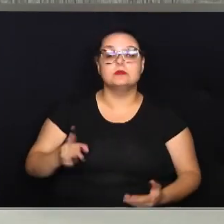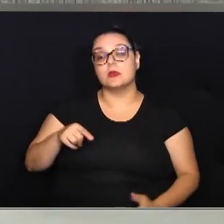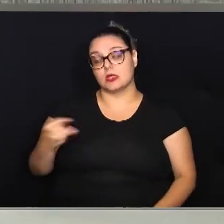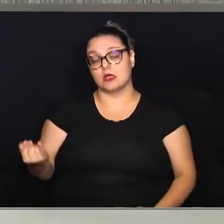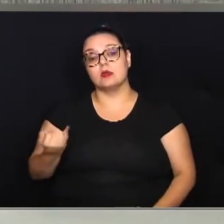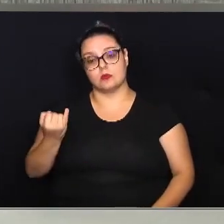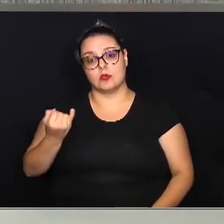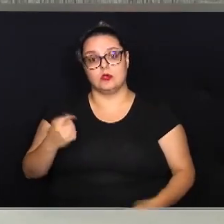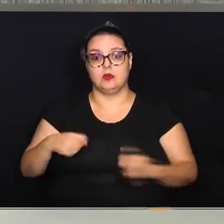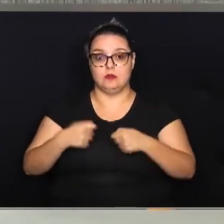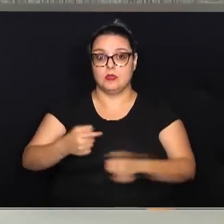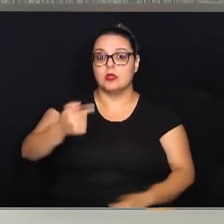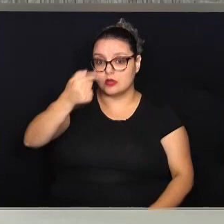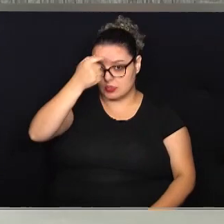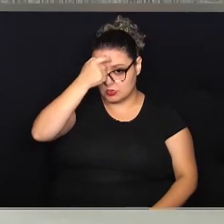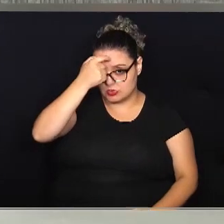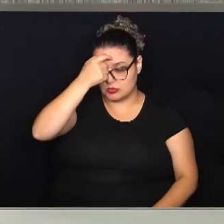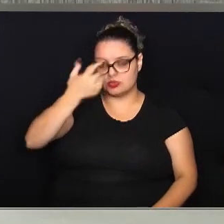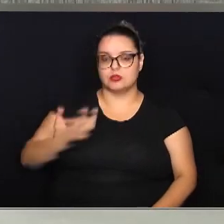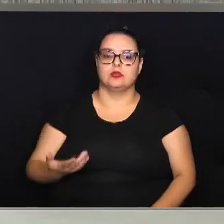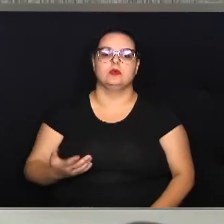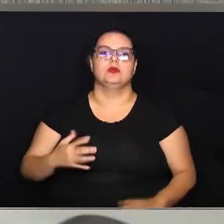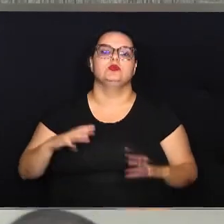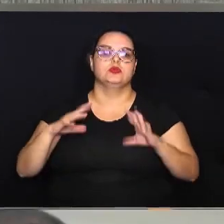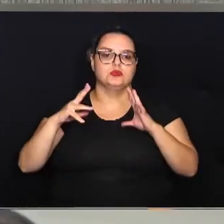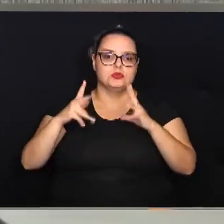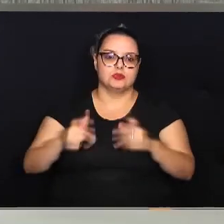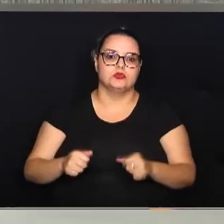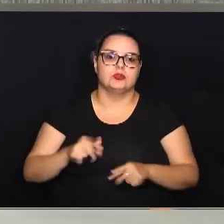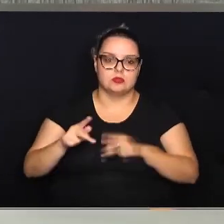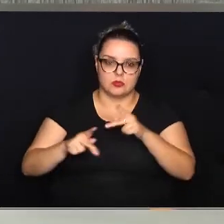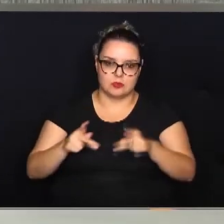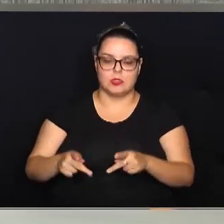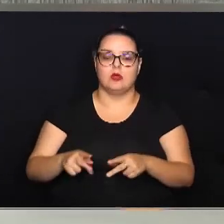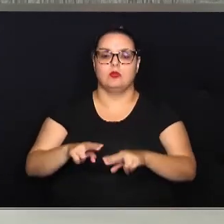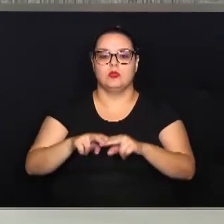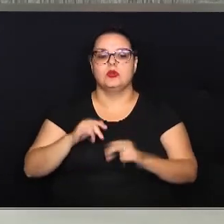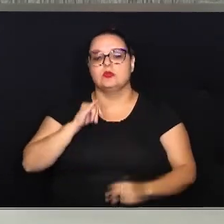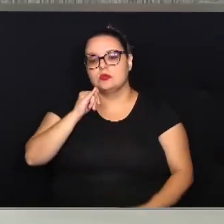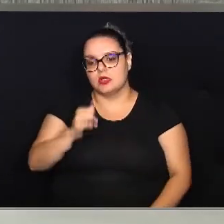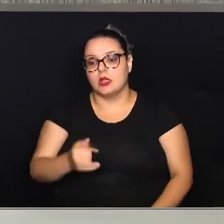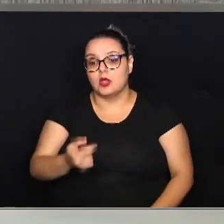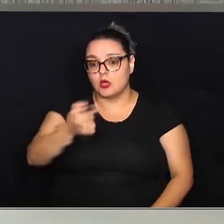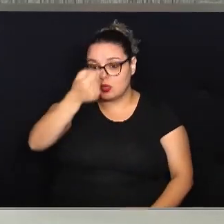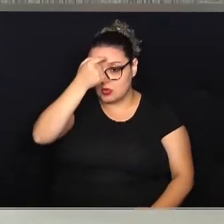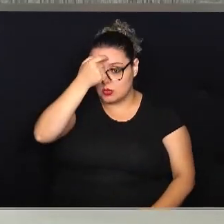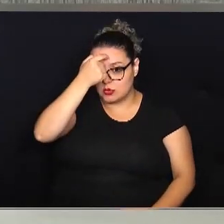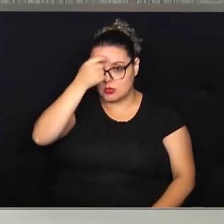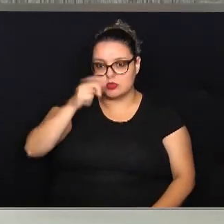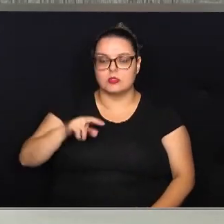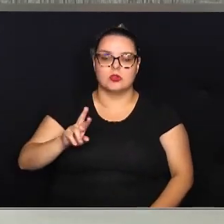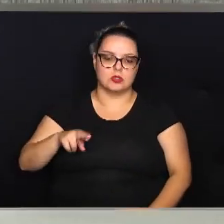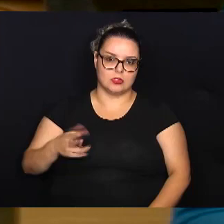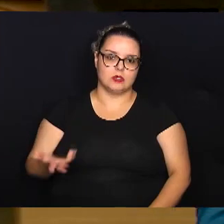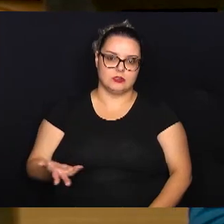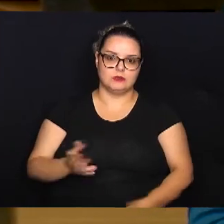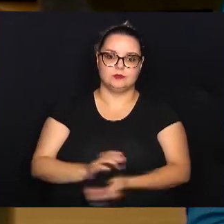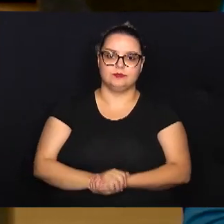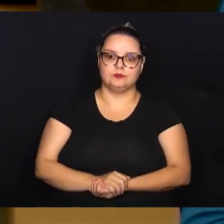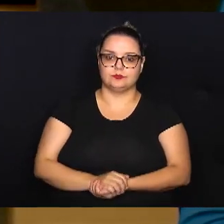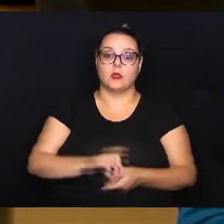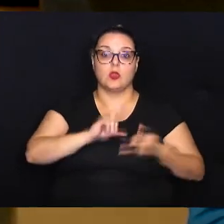Mas é importante, precisa de uma conscientização geral da população. Por isso que eu falo aqui, é conscientizar a respeito.